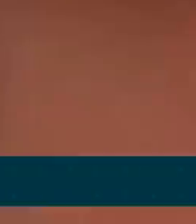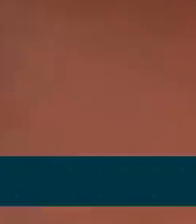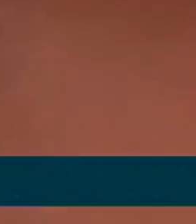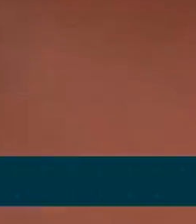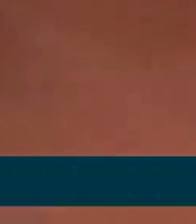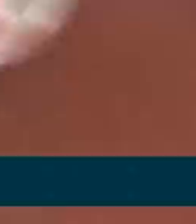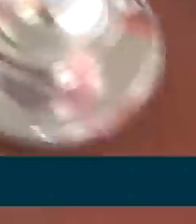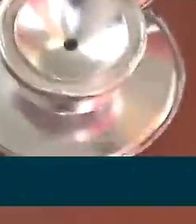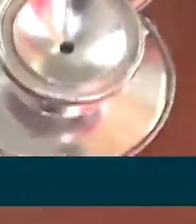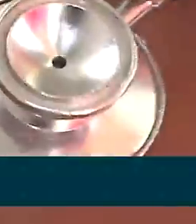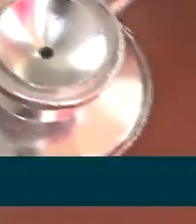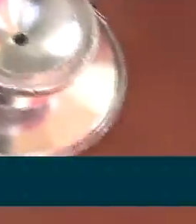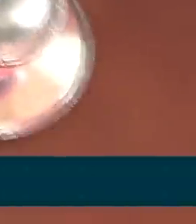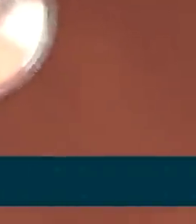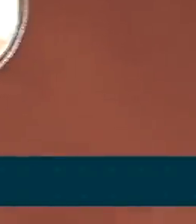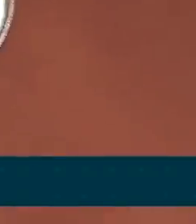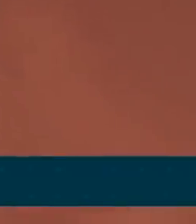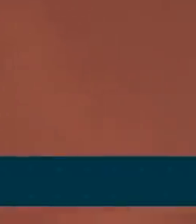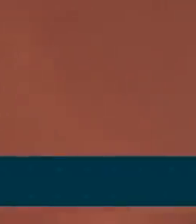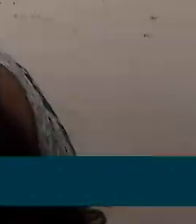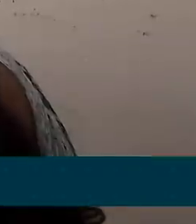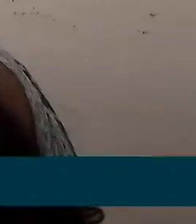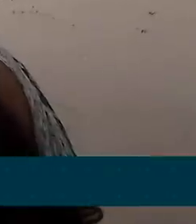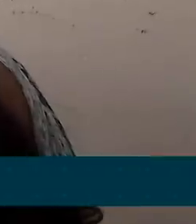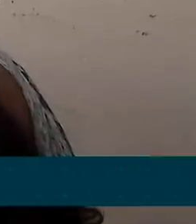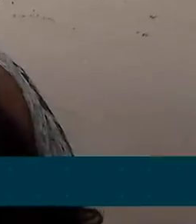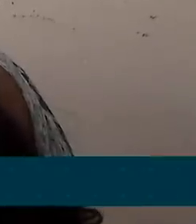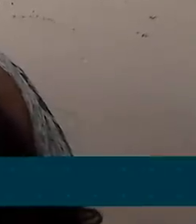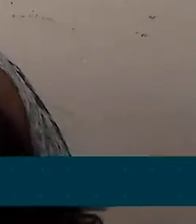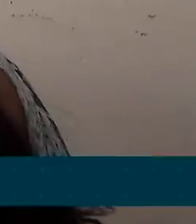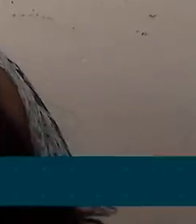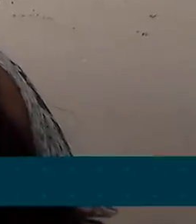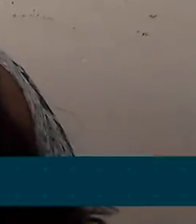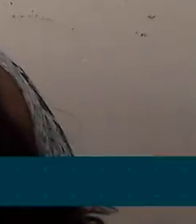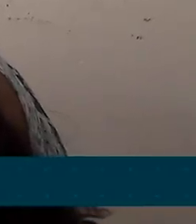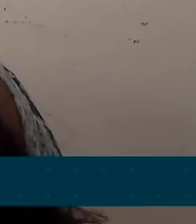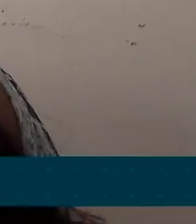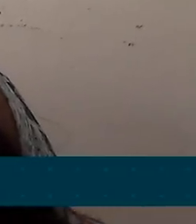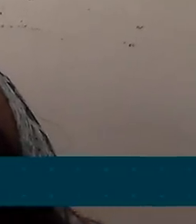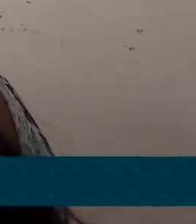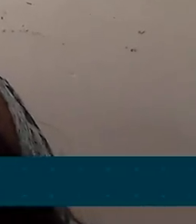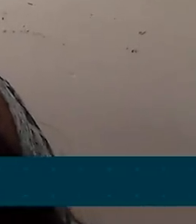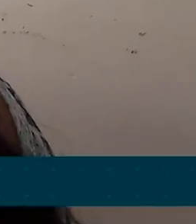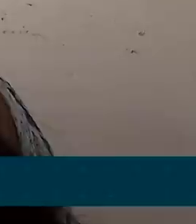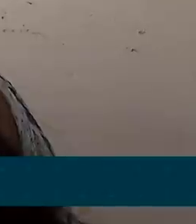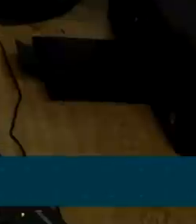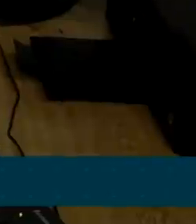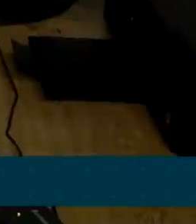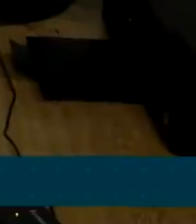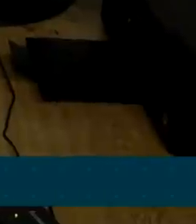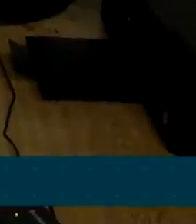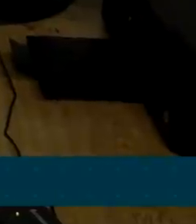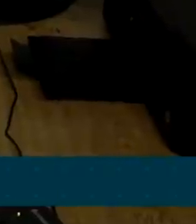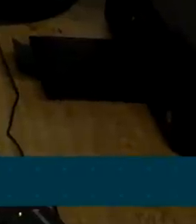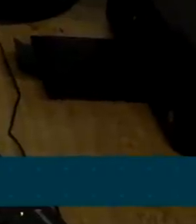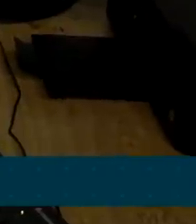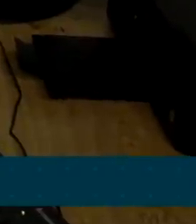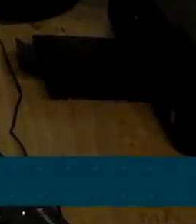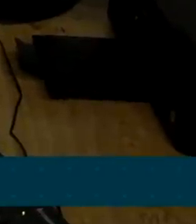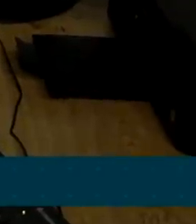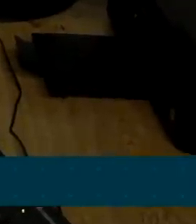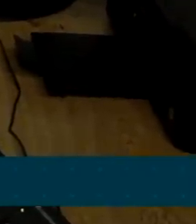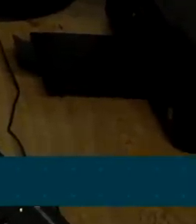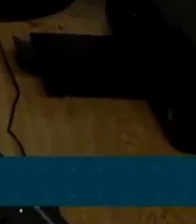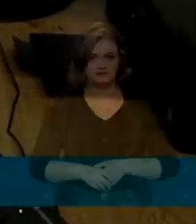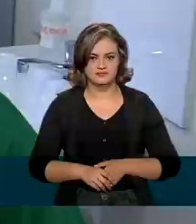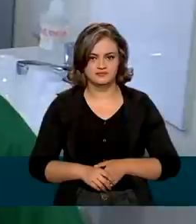oferecer 50 mil cursos extracurriculares para residentes e instrutores. Com o novo programa, o investimento nesse tipo